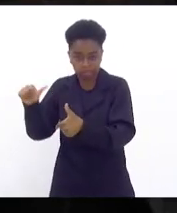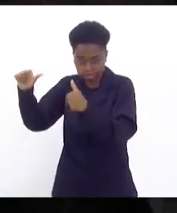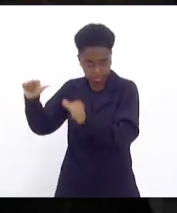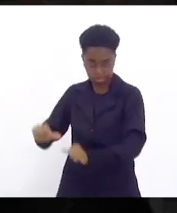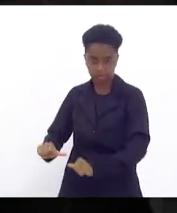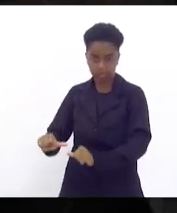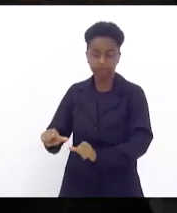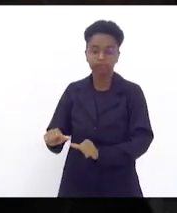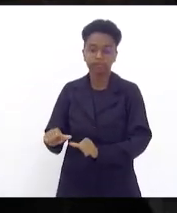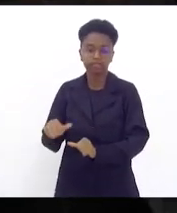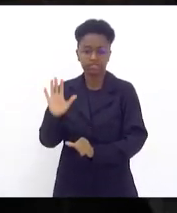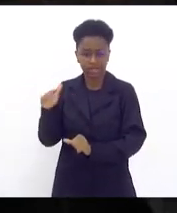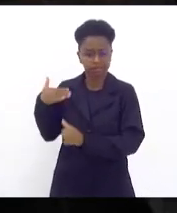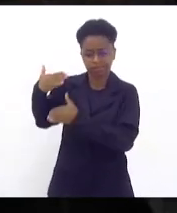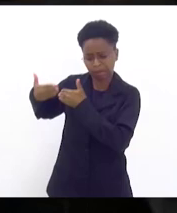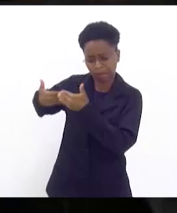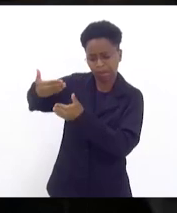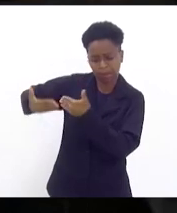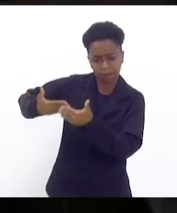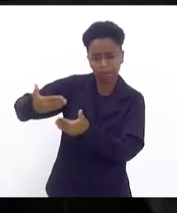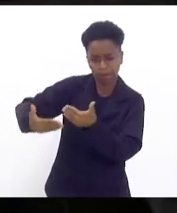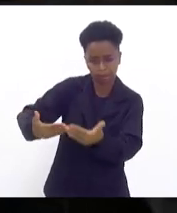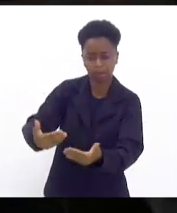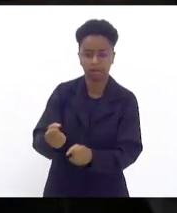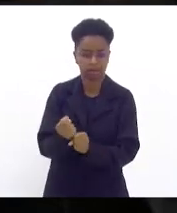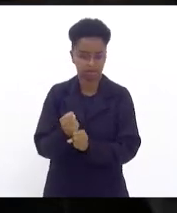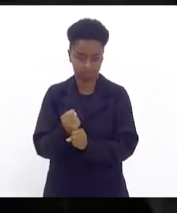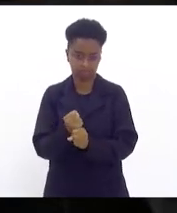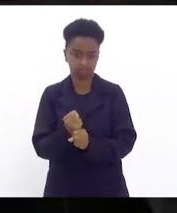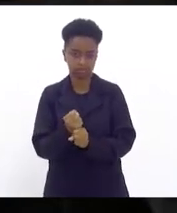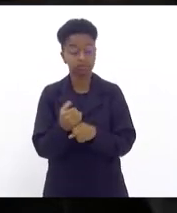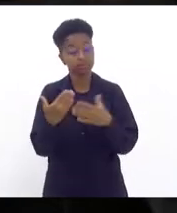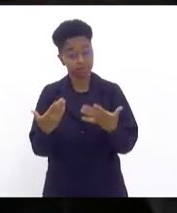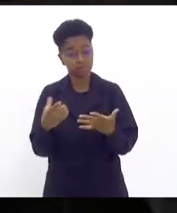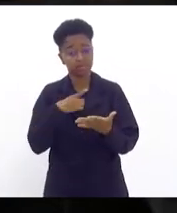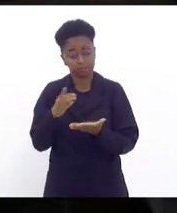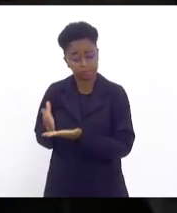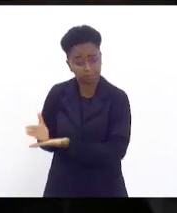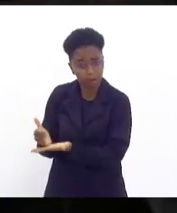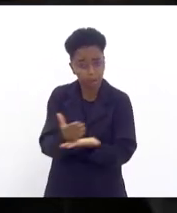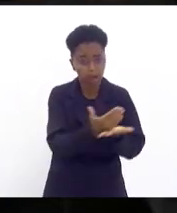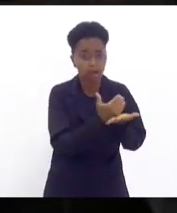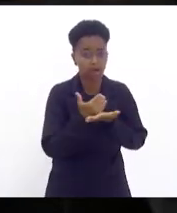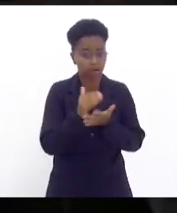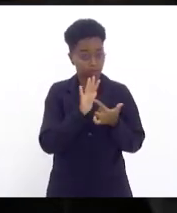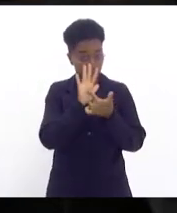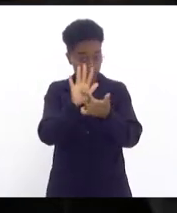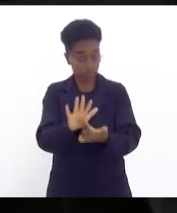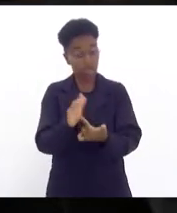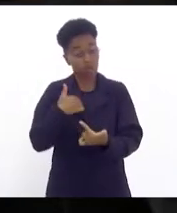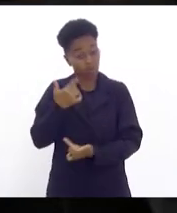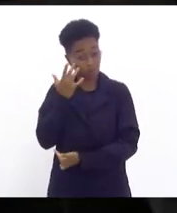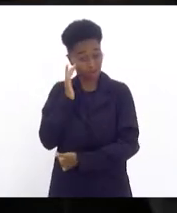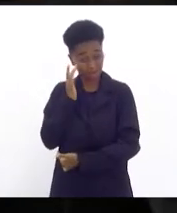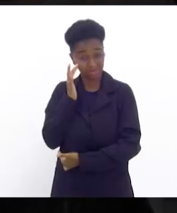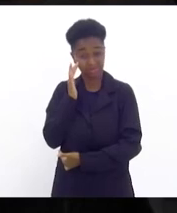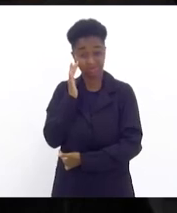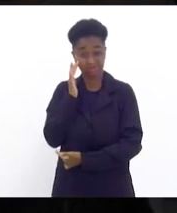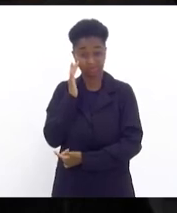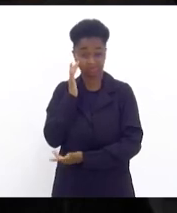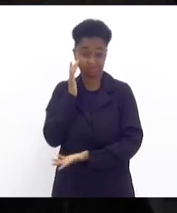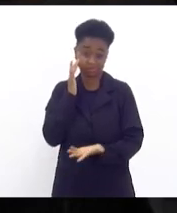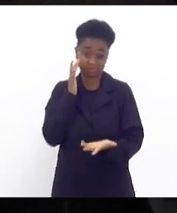e cronicamente, tanto é que fizeram esse compêndio, que eu acho que é de leitura